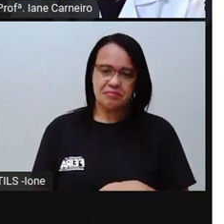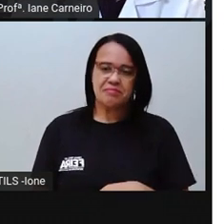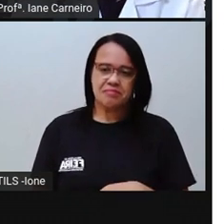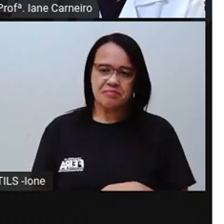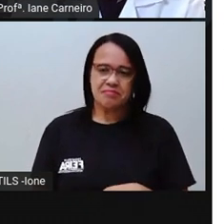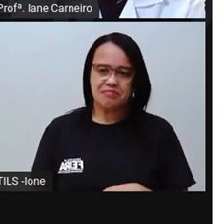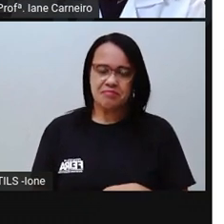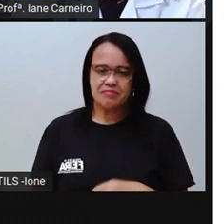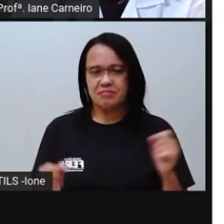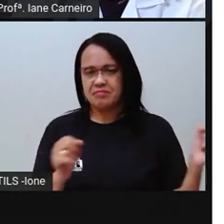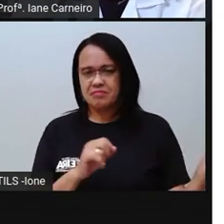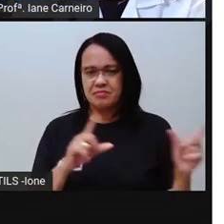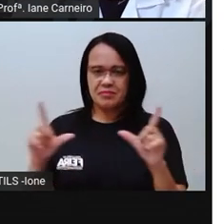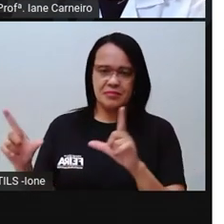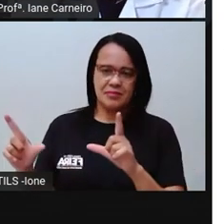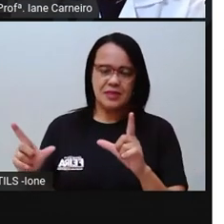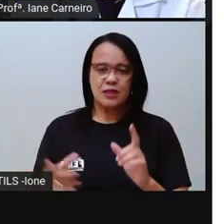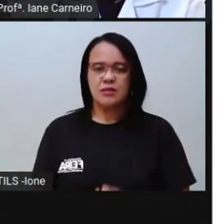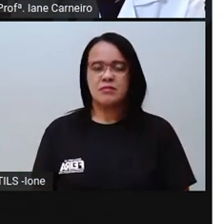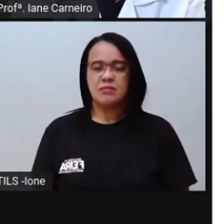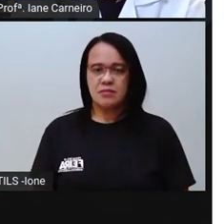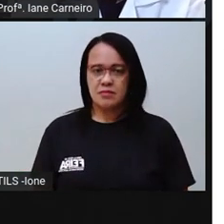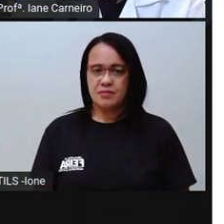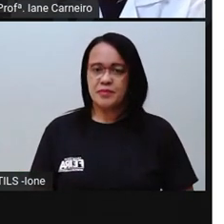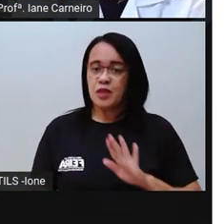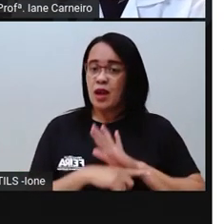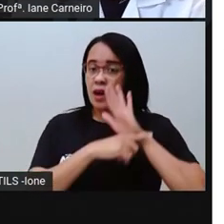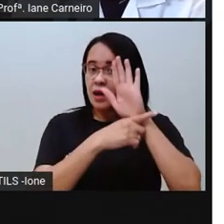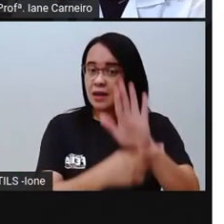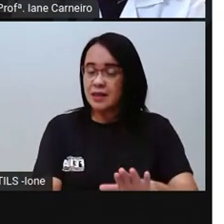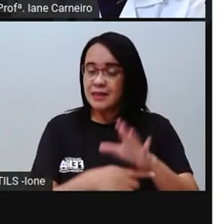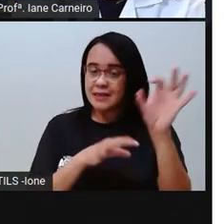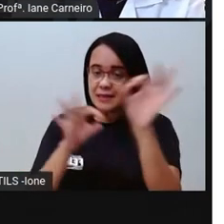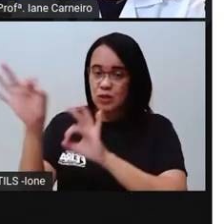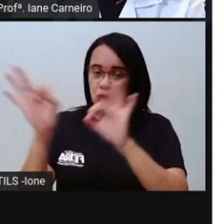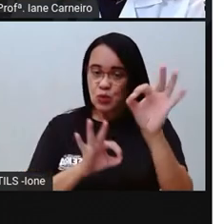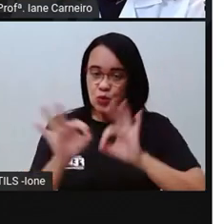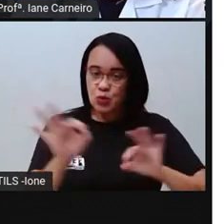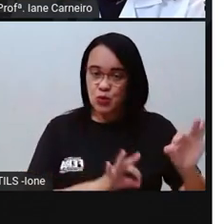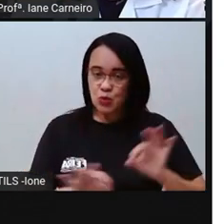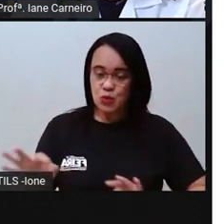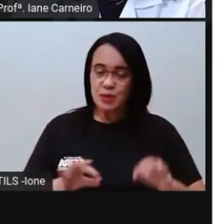O próximo. Ajudar a arrumar a casa. E aí?